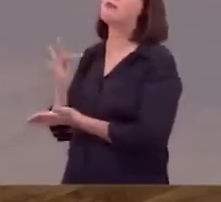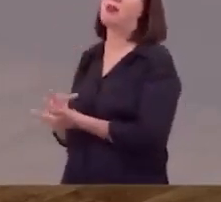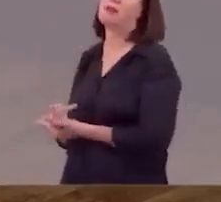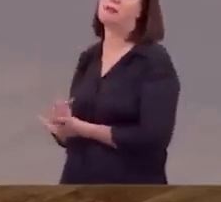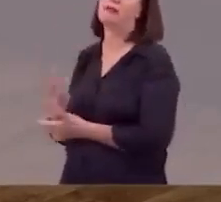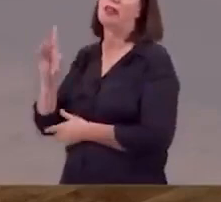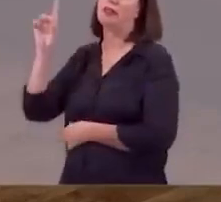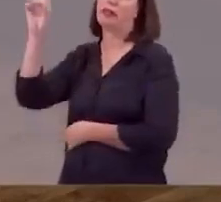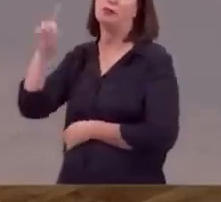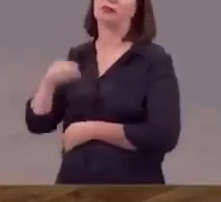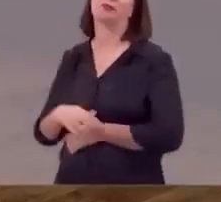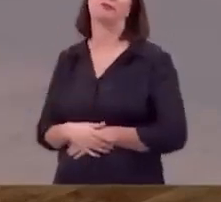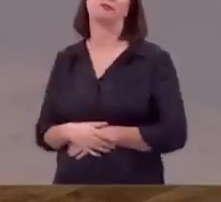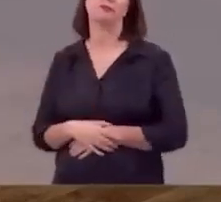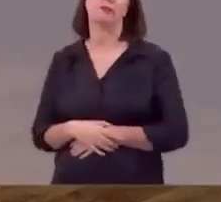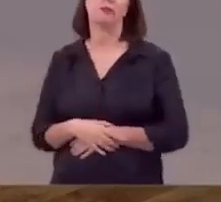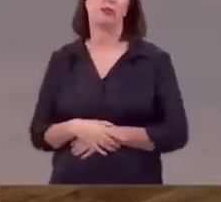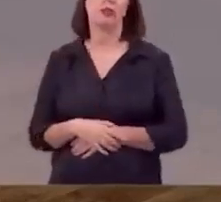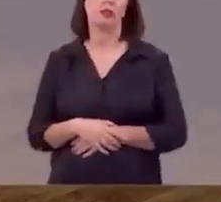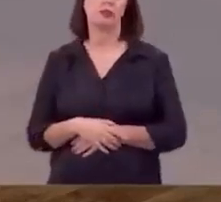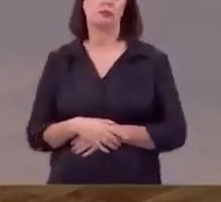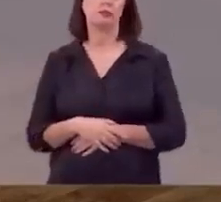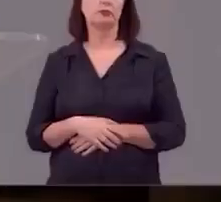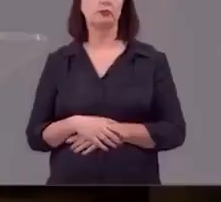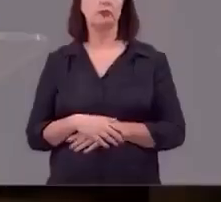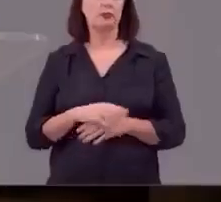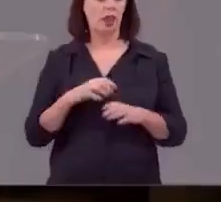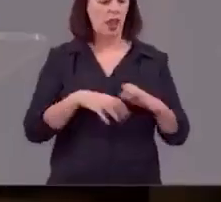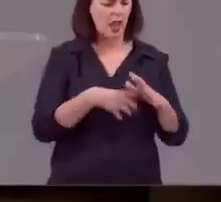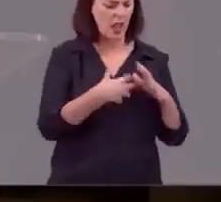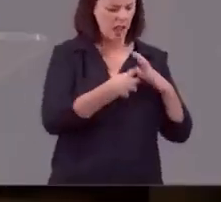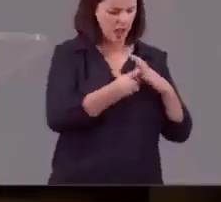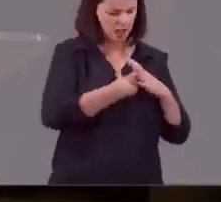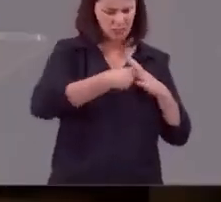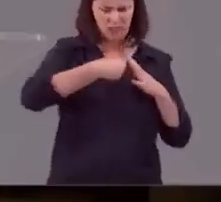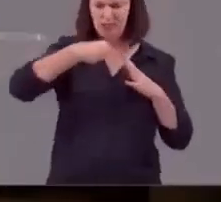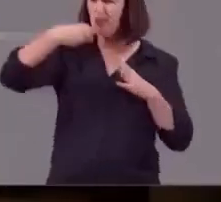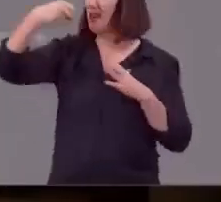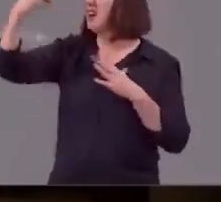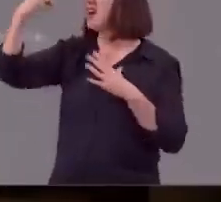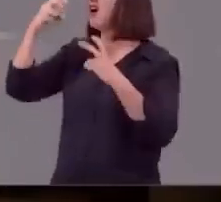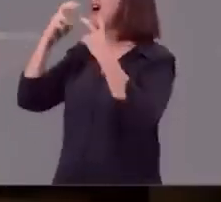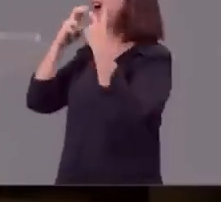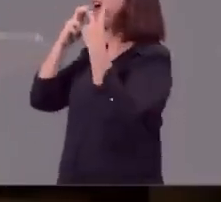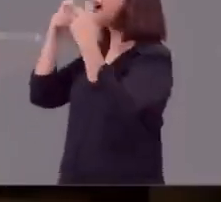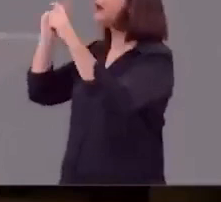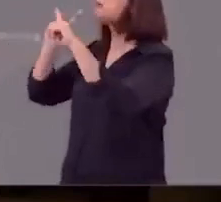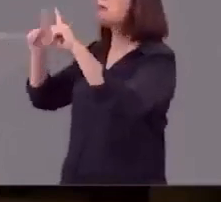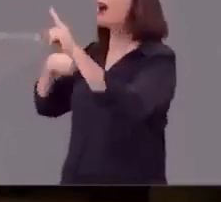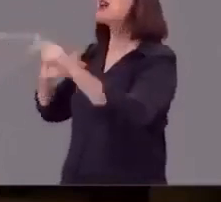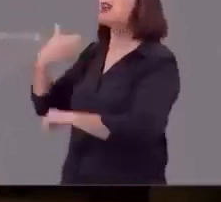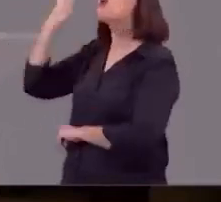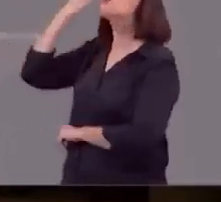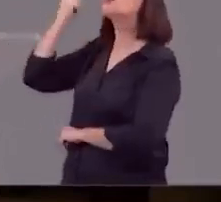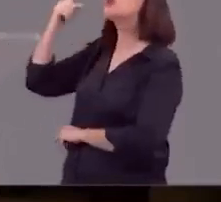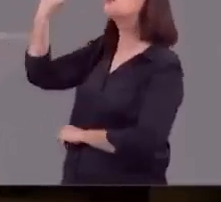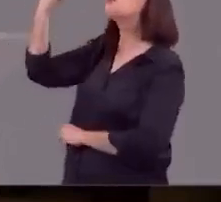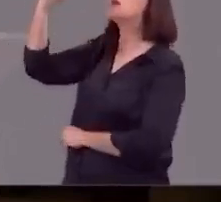em Deus ele arranca do peito um brado de esperança e diz mas uma coisa eu sei